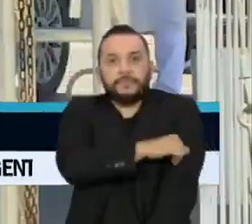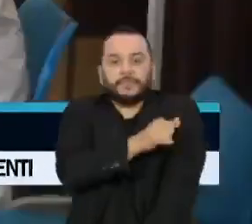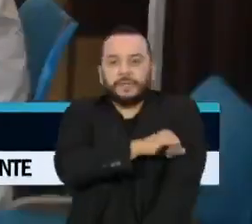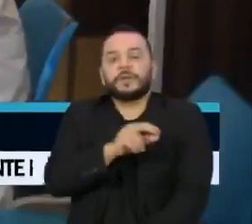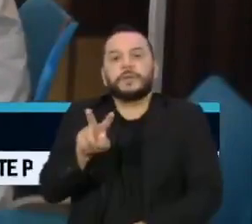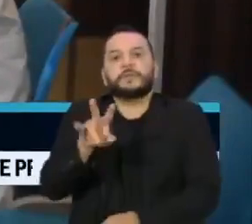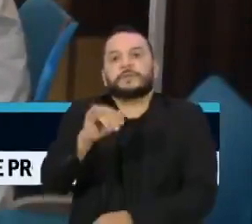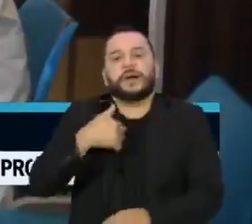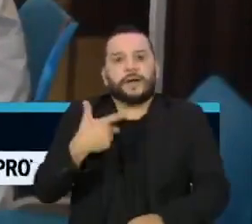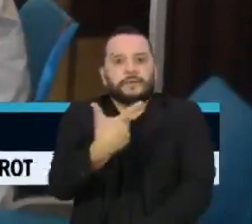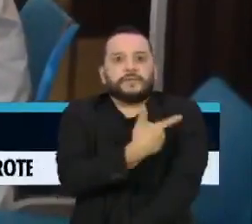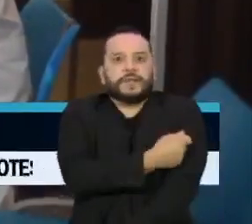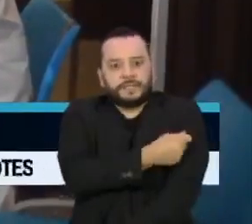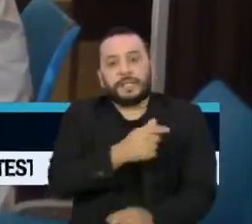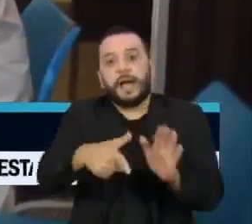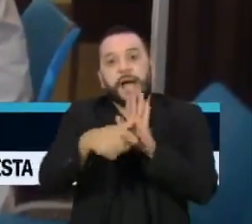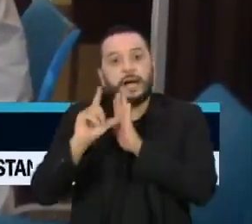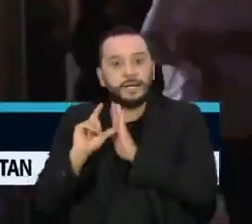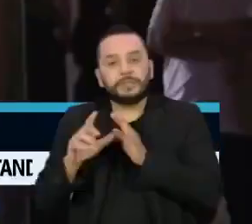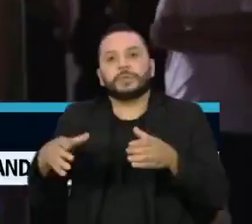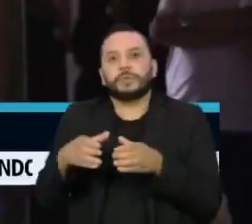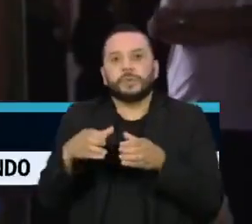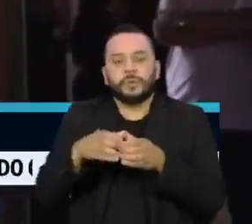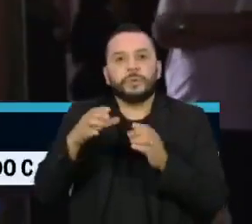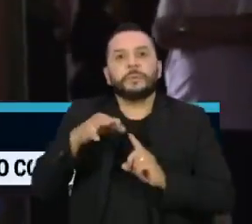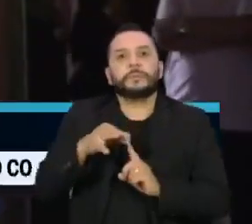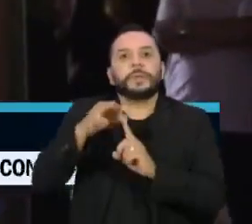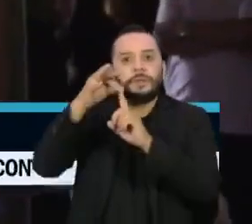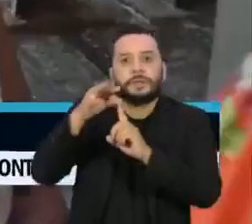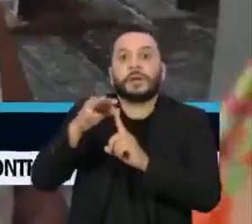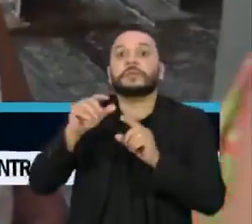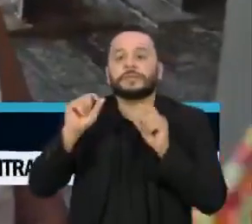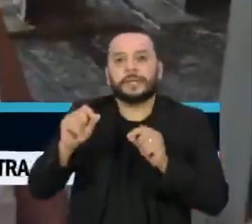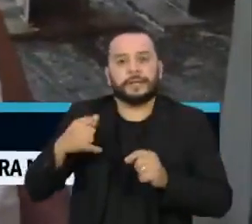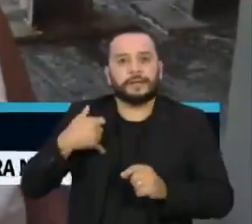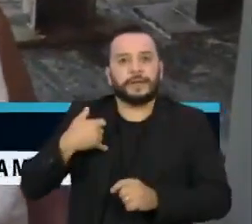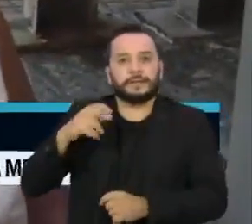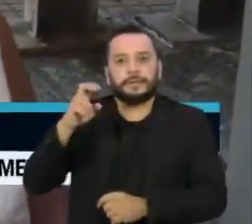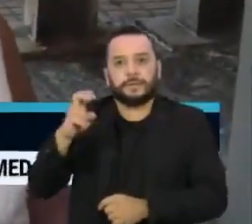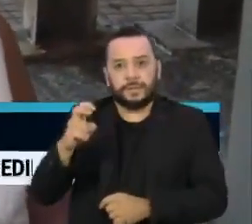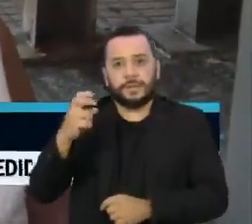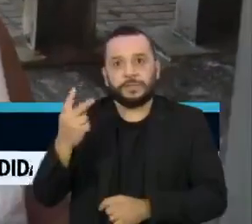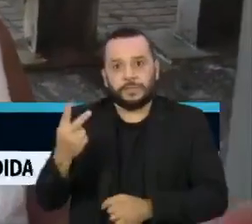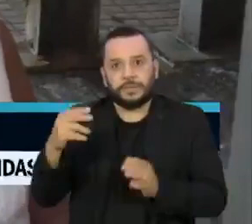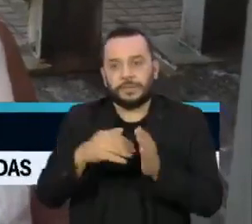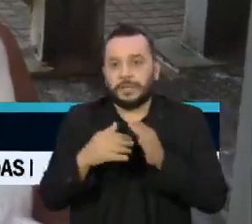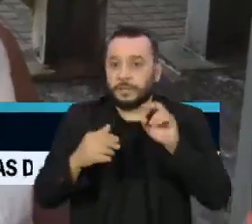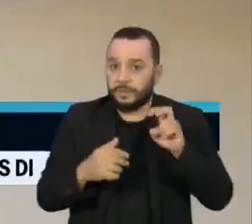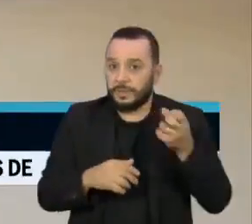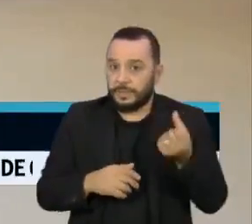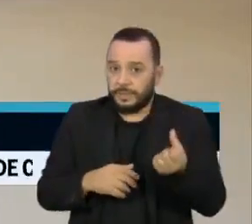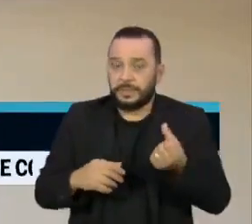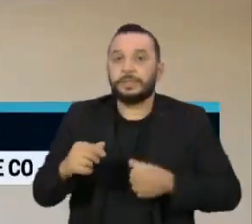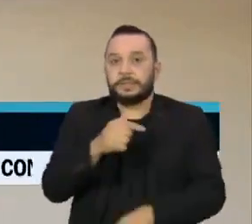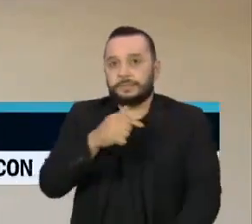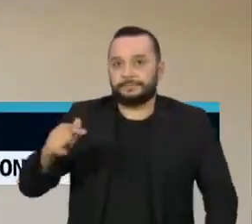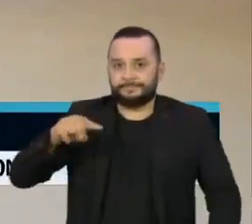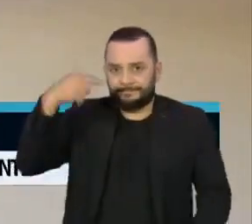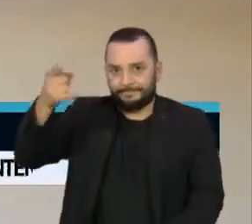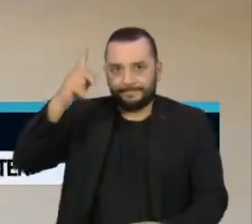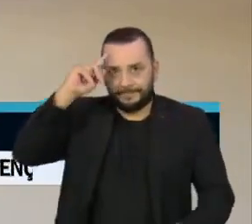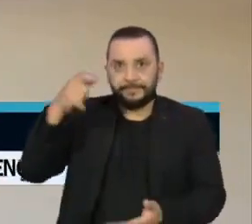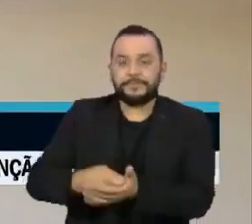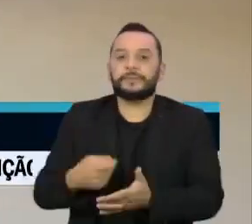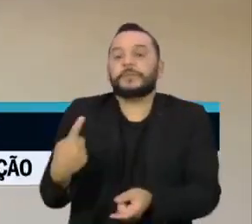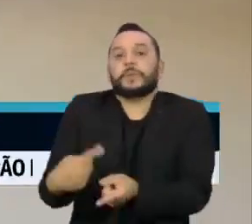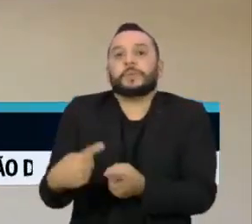antecipação de vacinação para grupos prioritários entre 52 e 56 anos para a próxima semana. A decisão foi